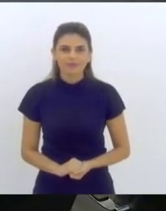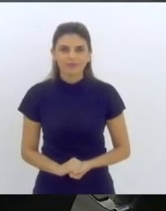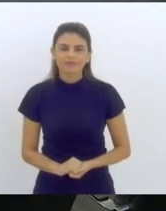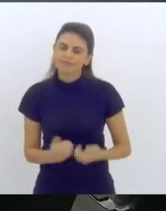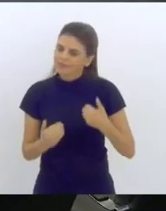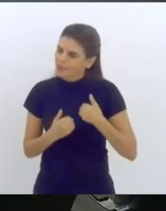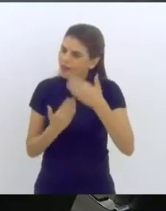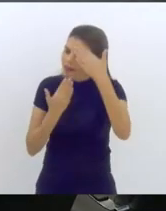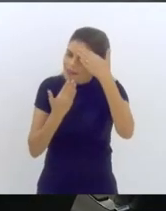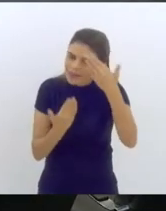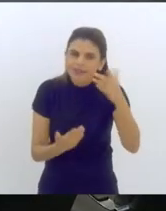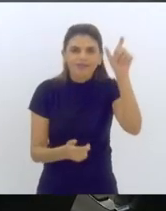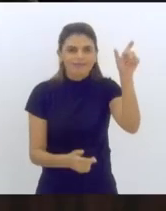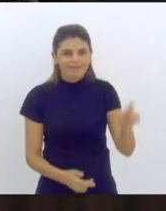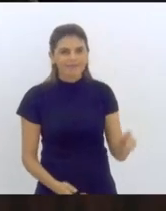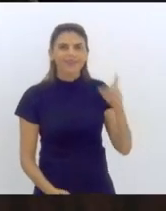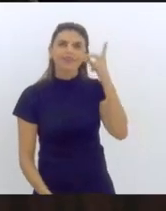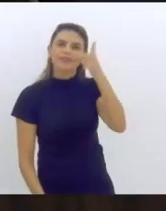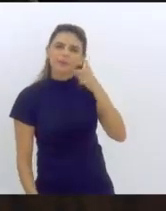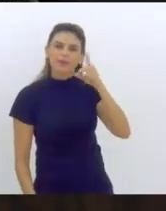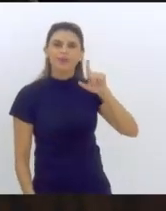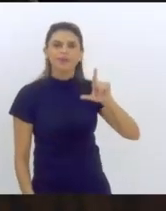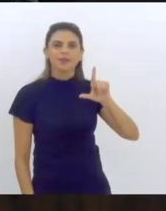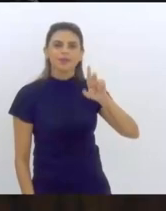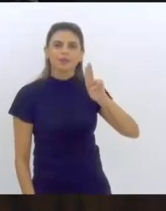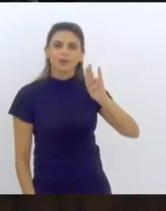Agradeço o nobre colega deputado Luiz Paulo.